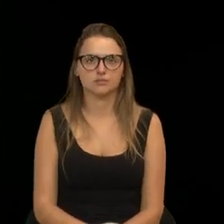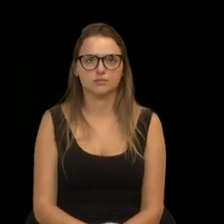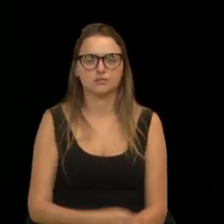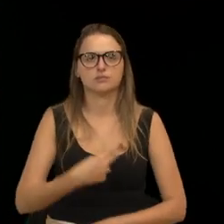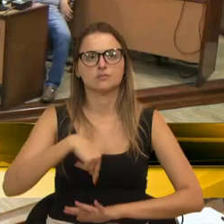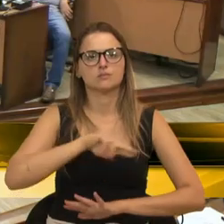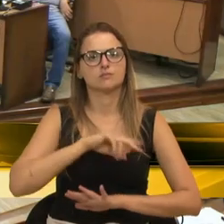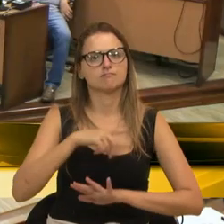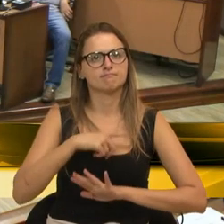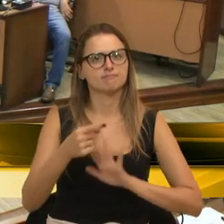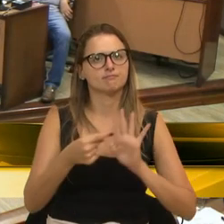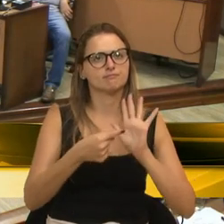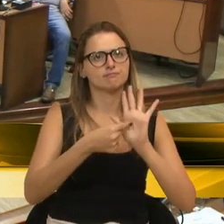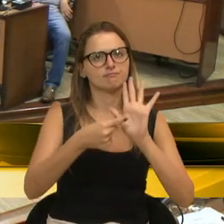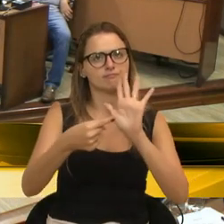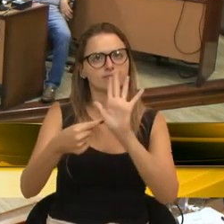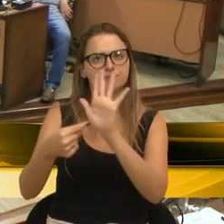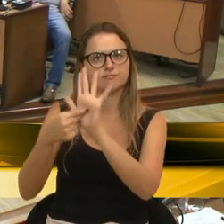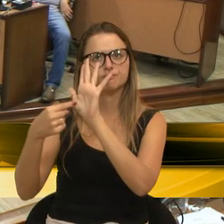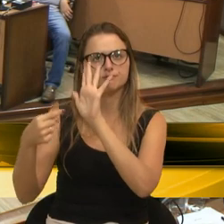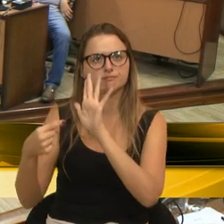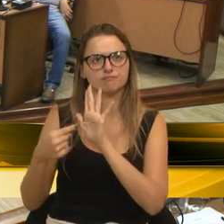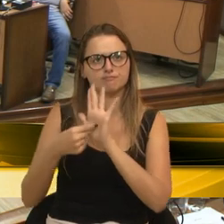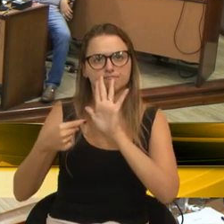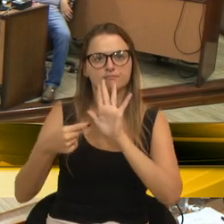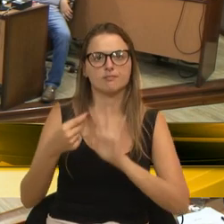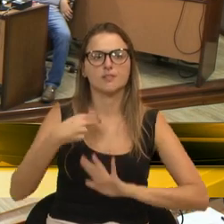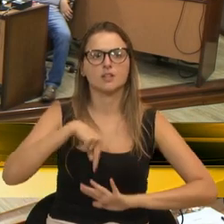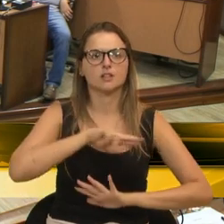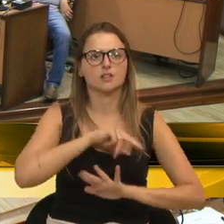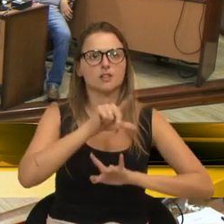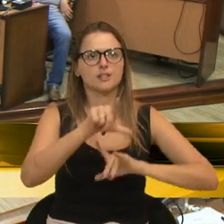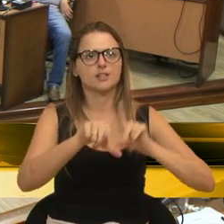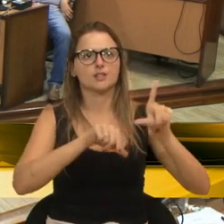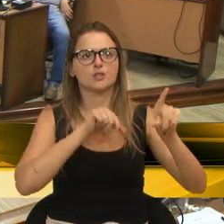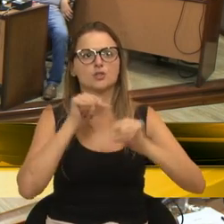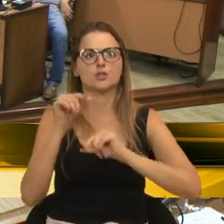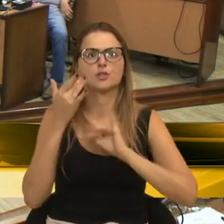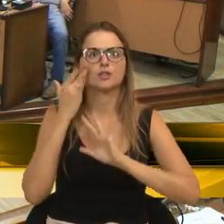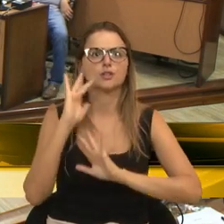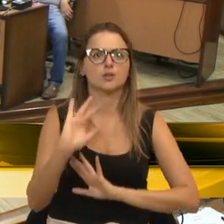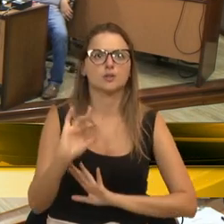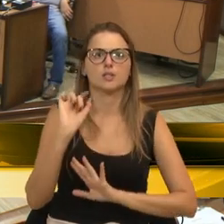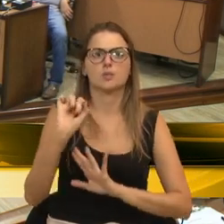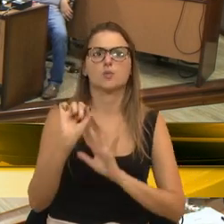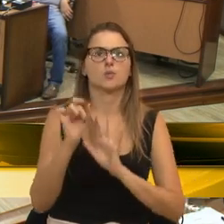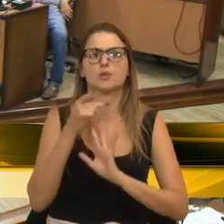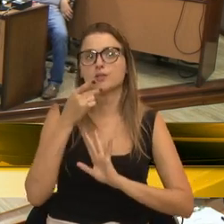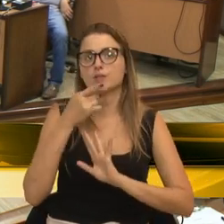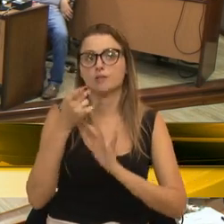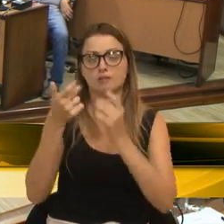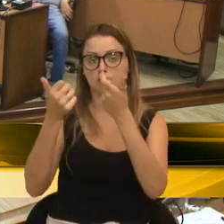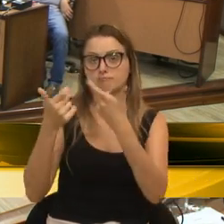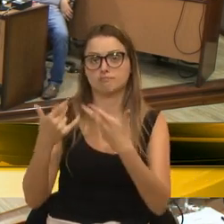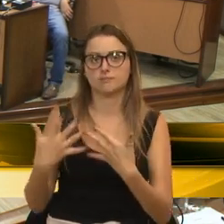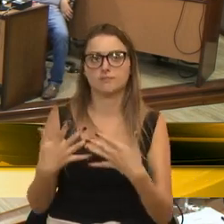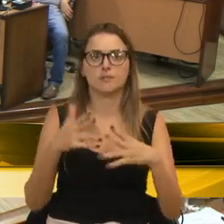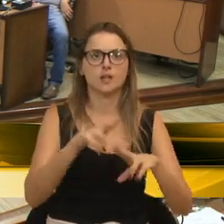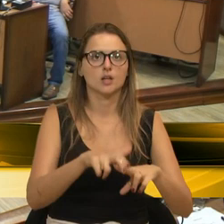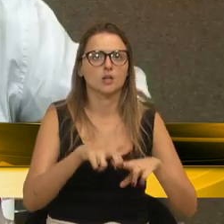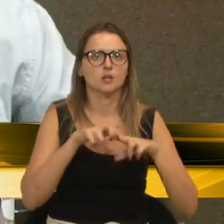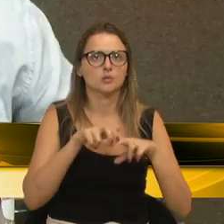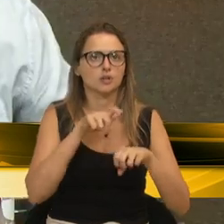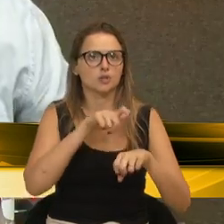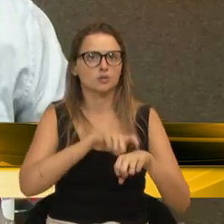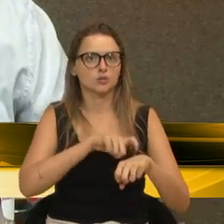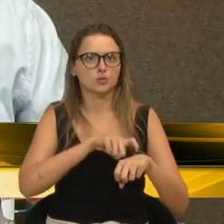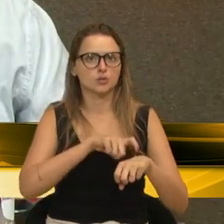recebido tanta denúncia que já a gente tem que estar selecionando, não sabe nem qual vai falar, por conta do tempo que a